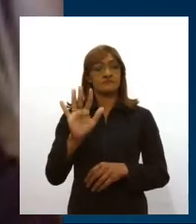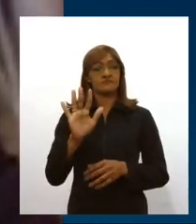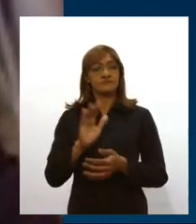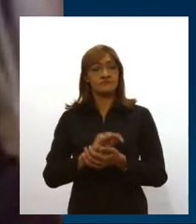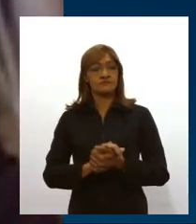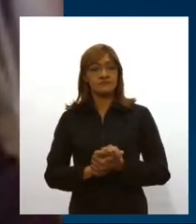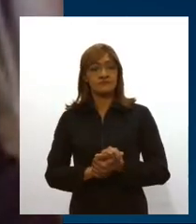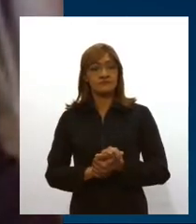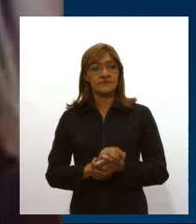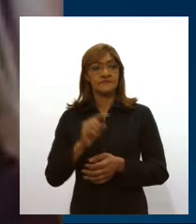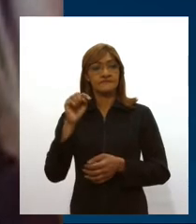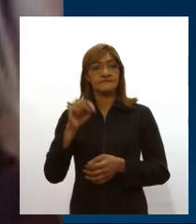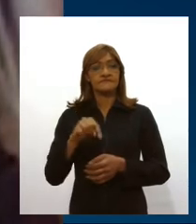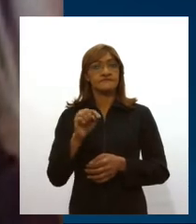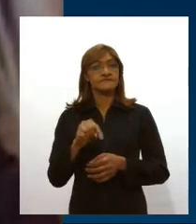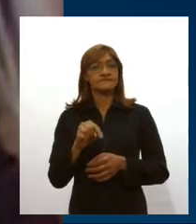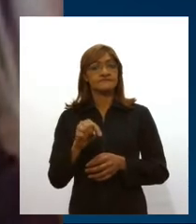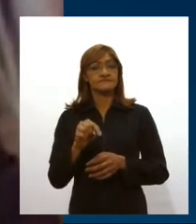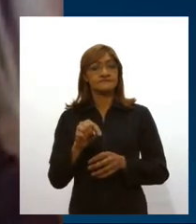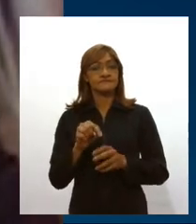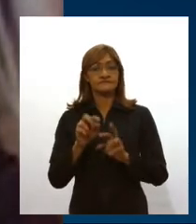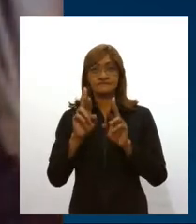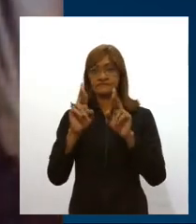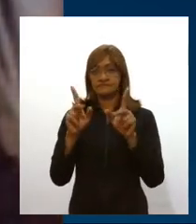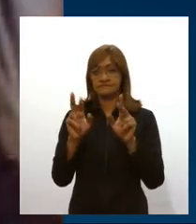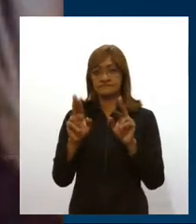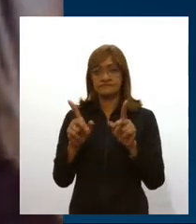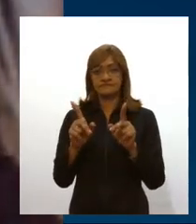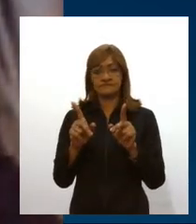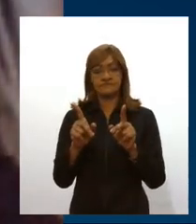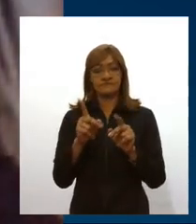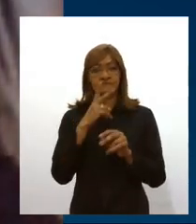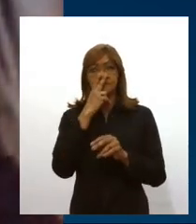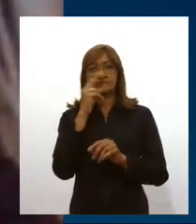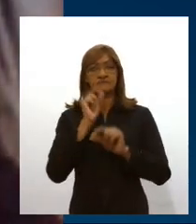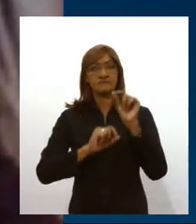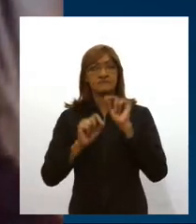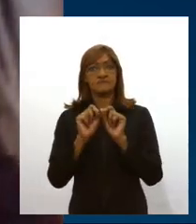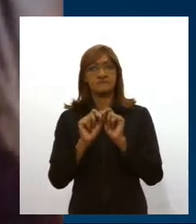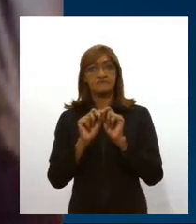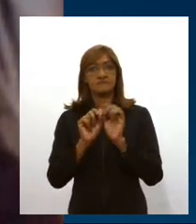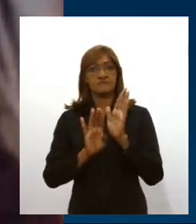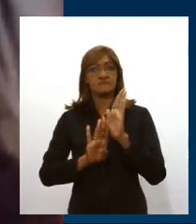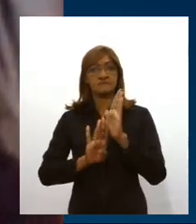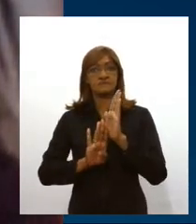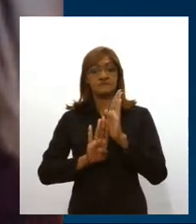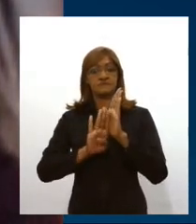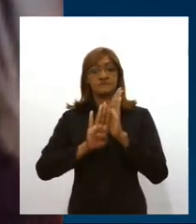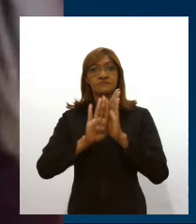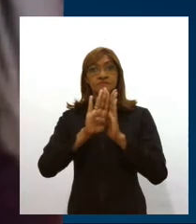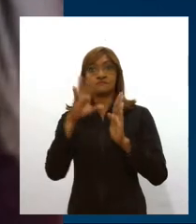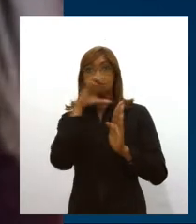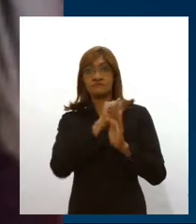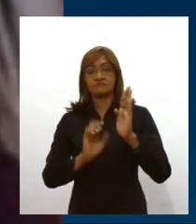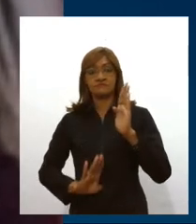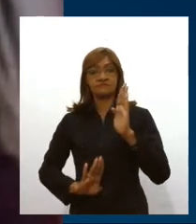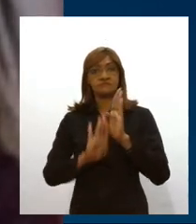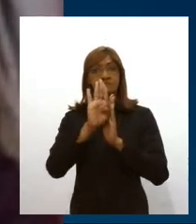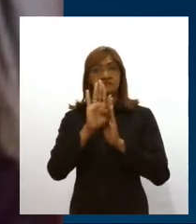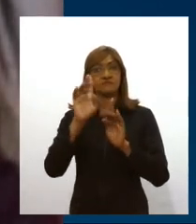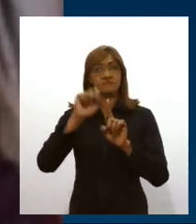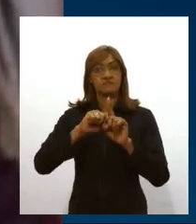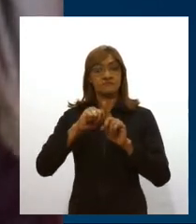aqui é bastante peculiar. Ela tem um formato de um V invertido. Ou seja, ela subiu muito rapidamente no mês de junho,